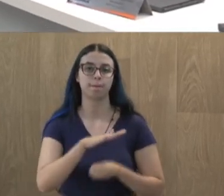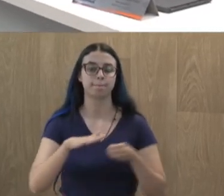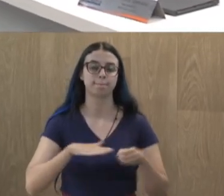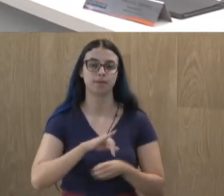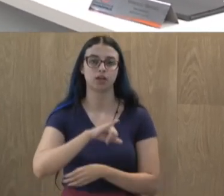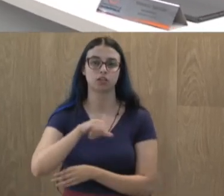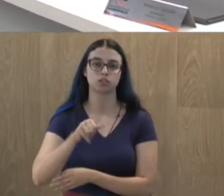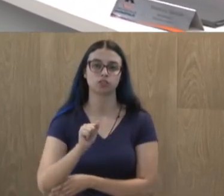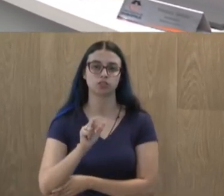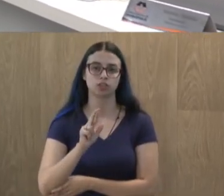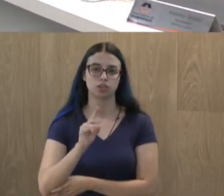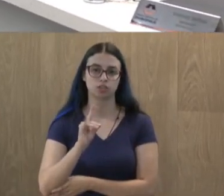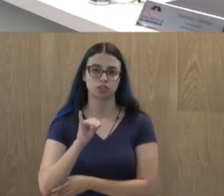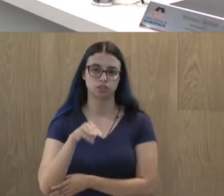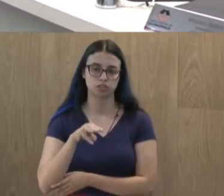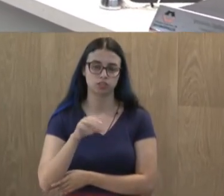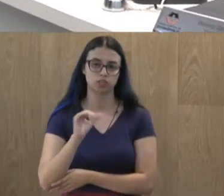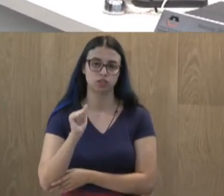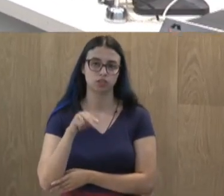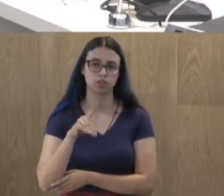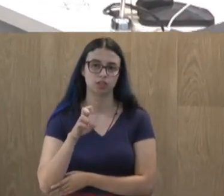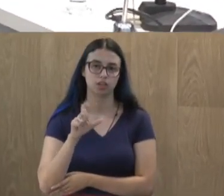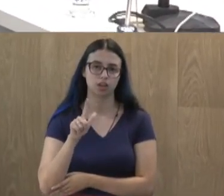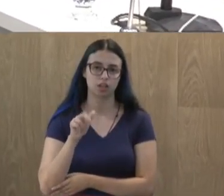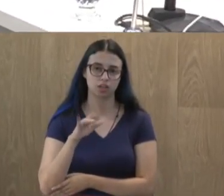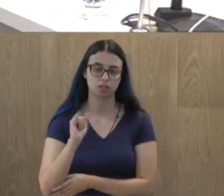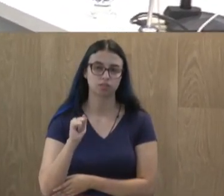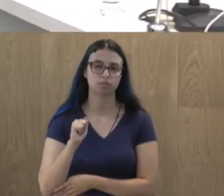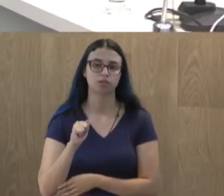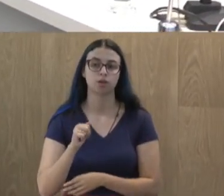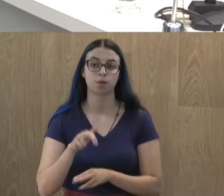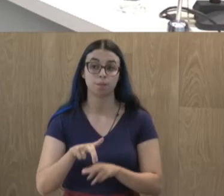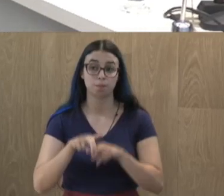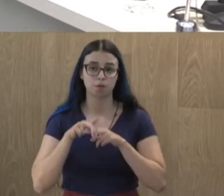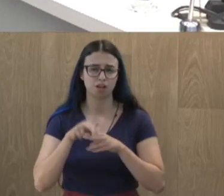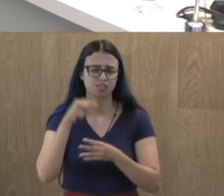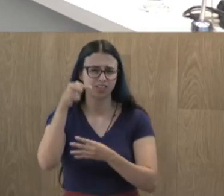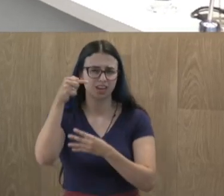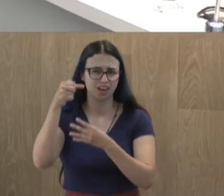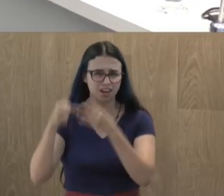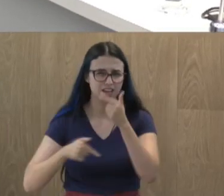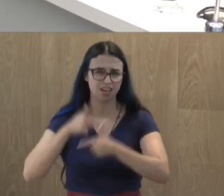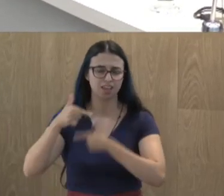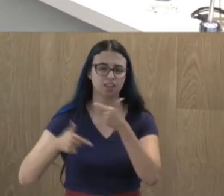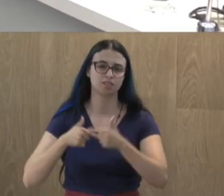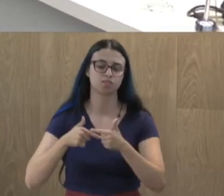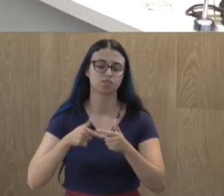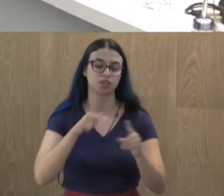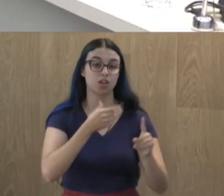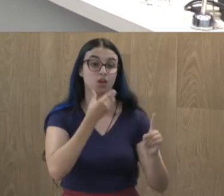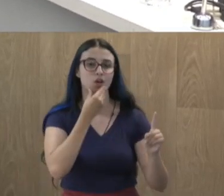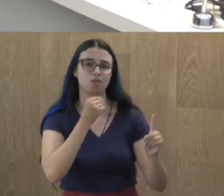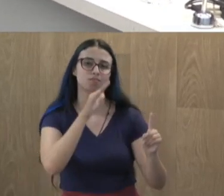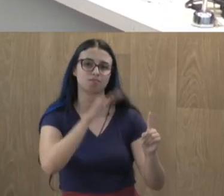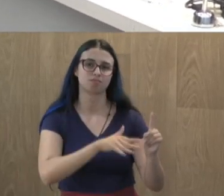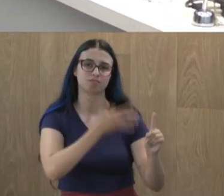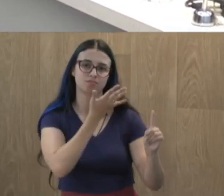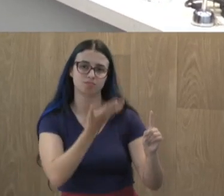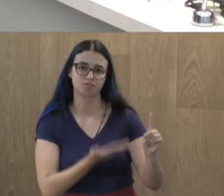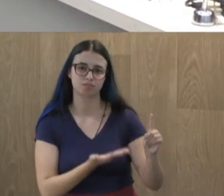Jardim Candelária. E por todo o trabalho desenvolvido pela comunidade, hoje Renato Bispo dos Santos